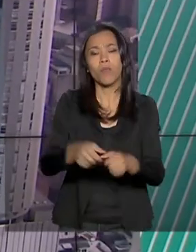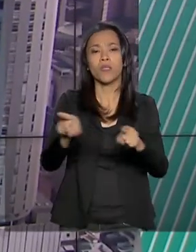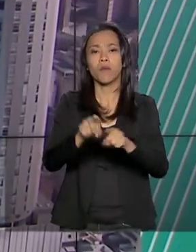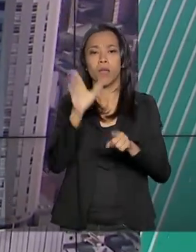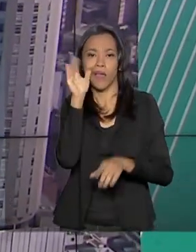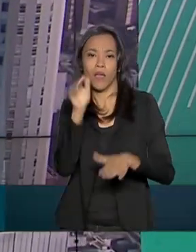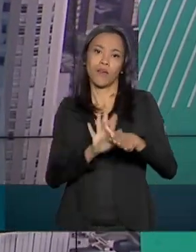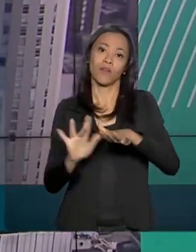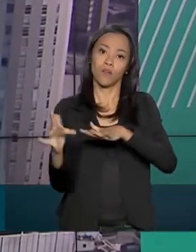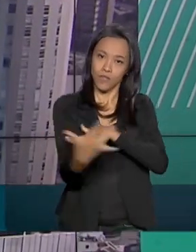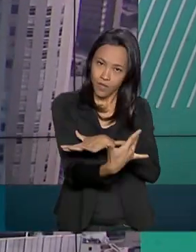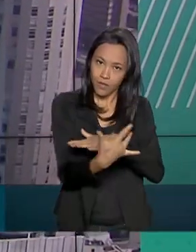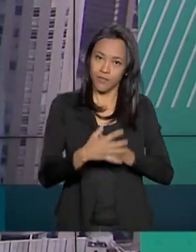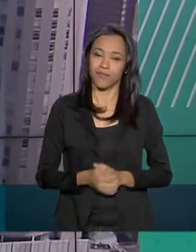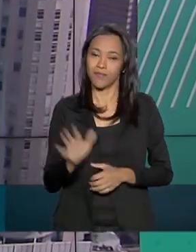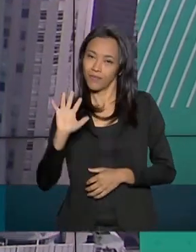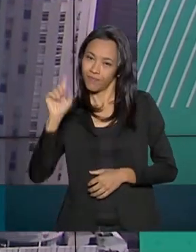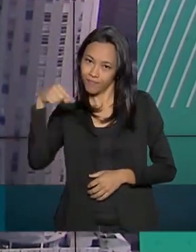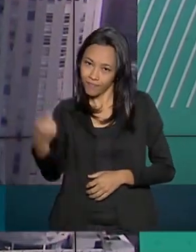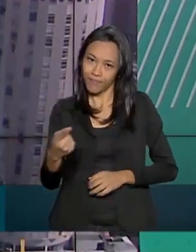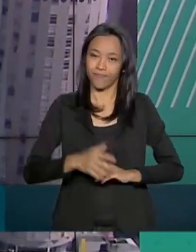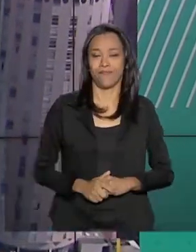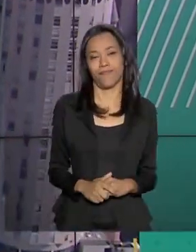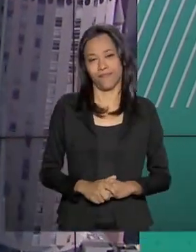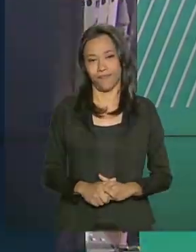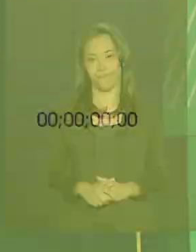pelas nossas redes sociais. Até a próxima!